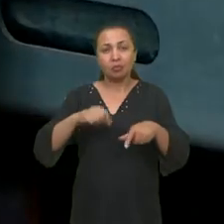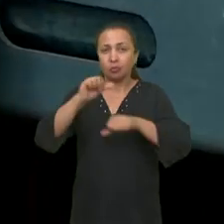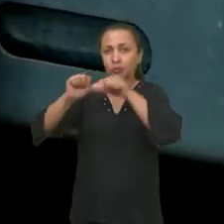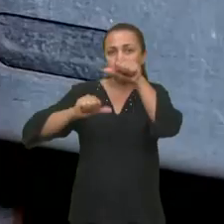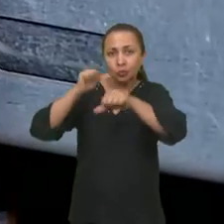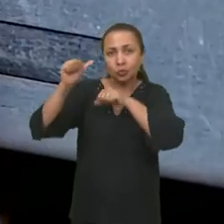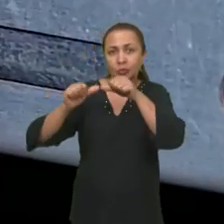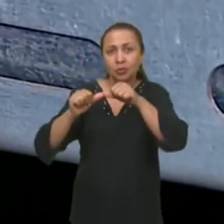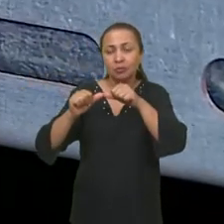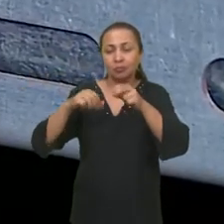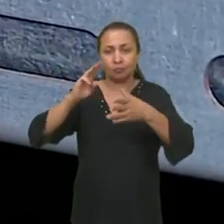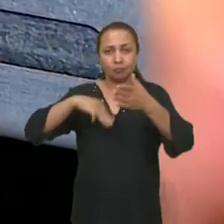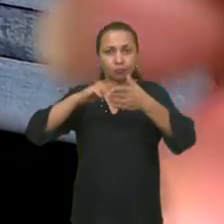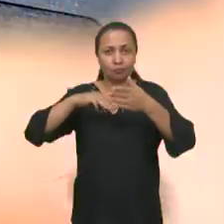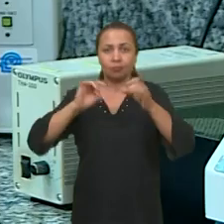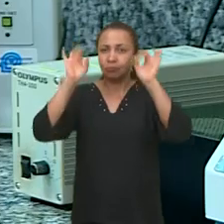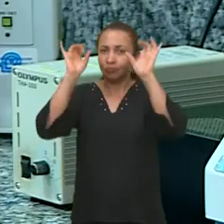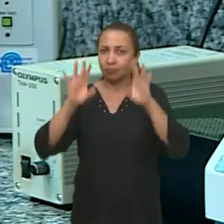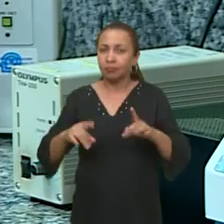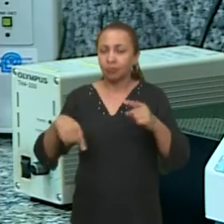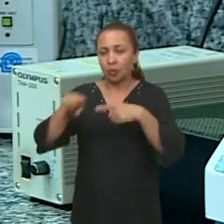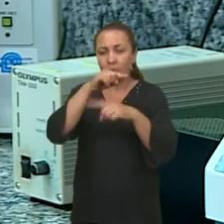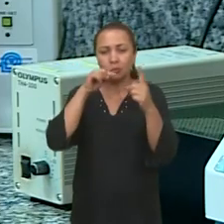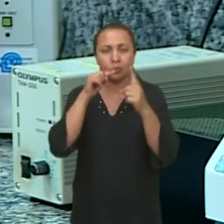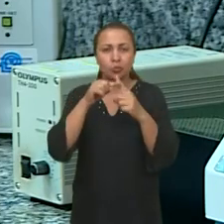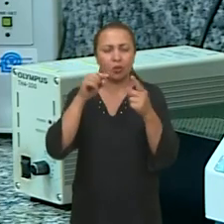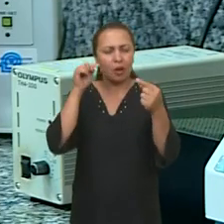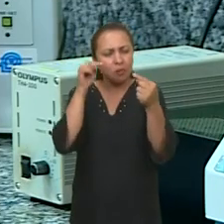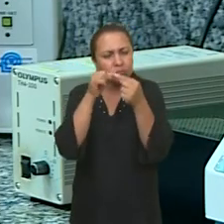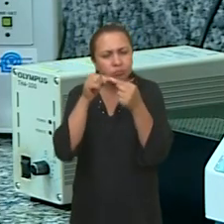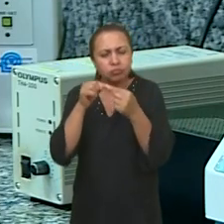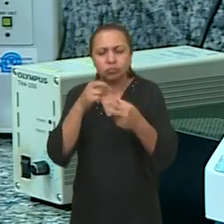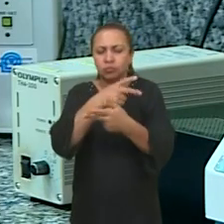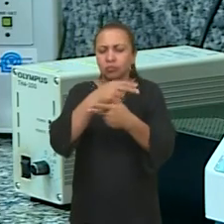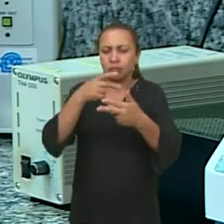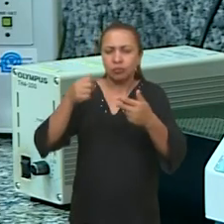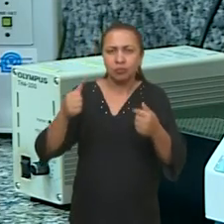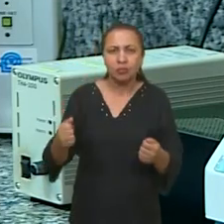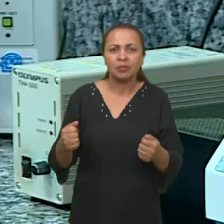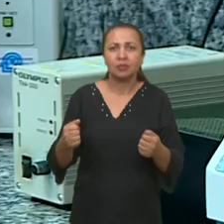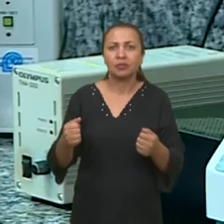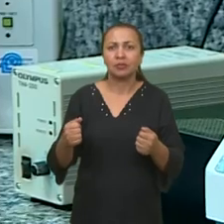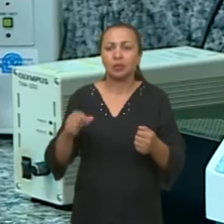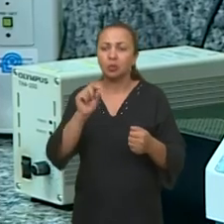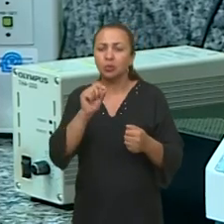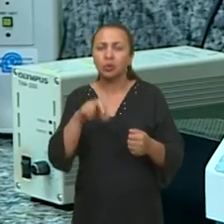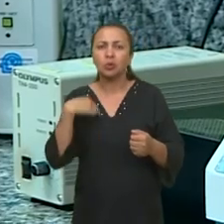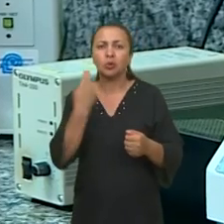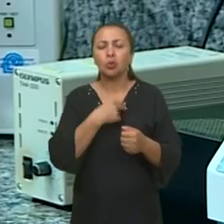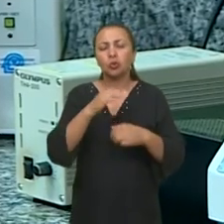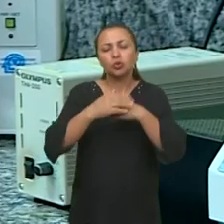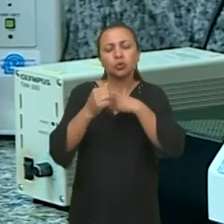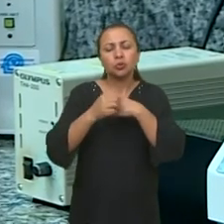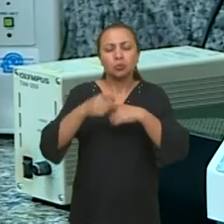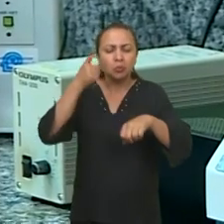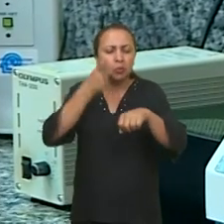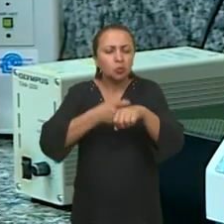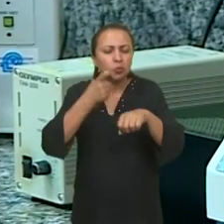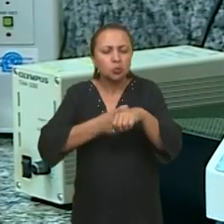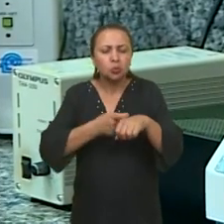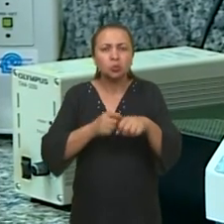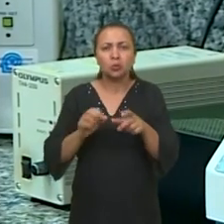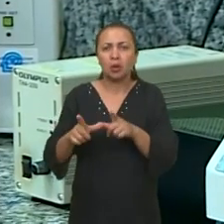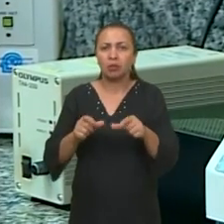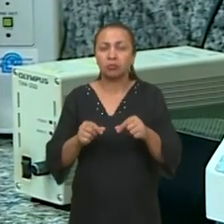não é? De materiais especiais. Objetivando aplicações várias, no que a gente chama metal duro, nos cargos